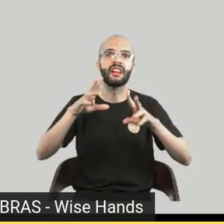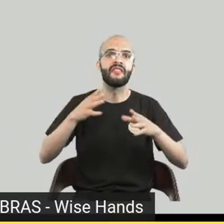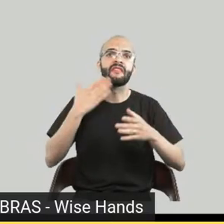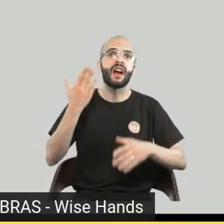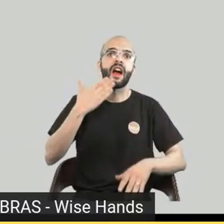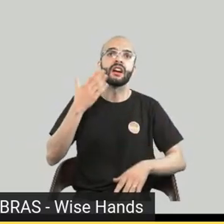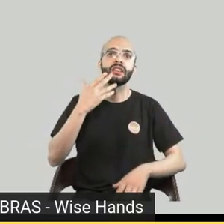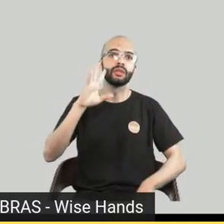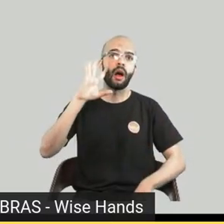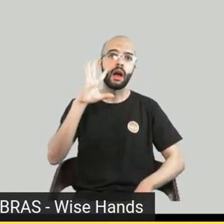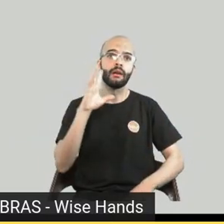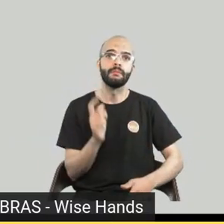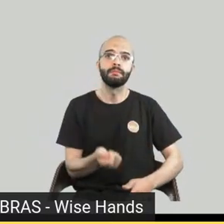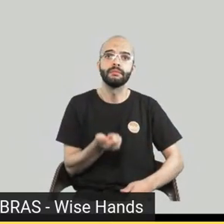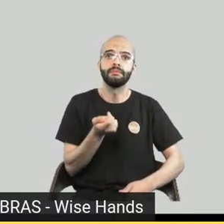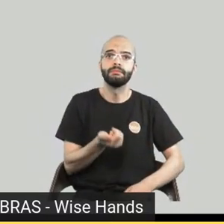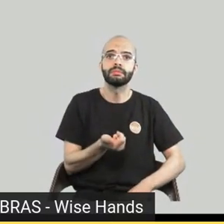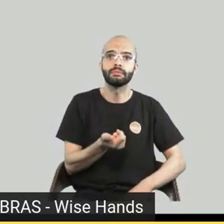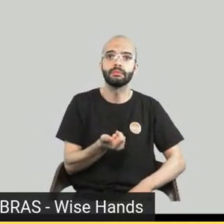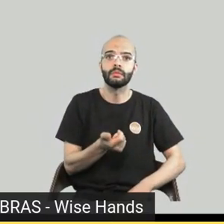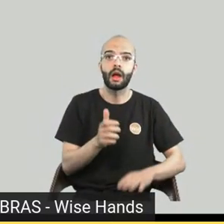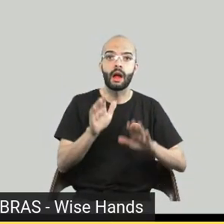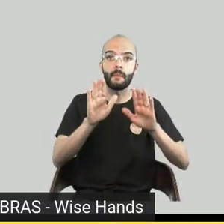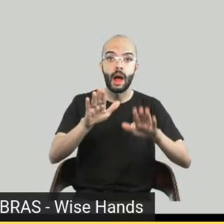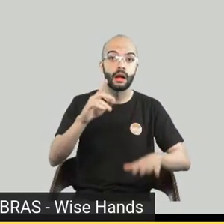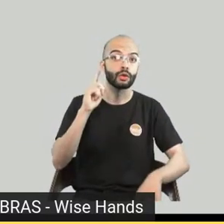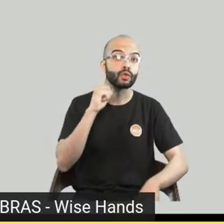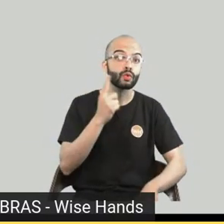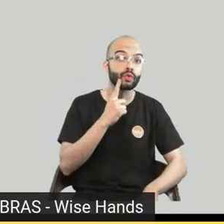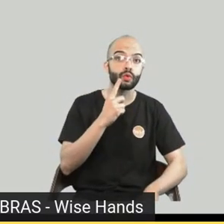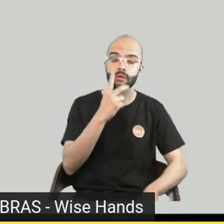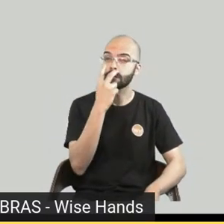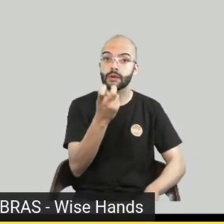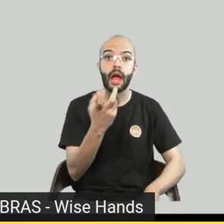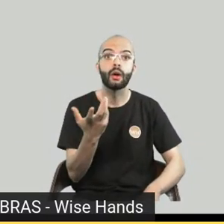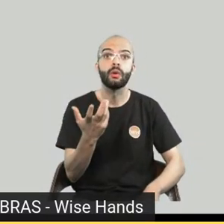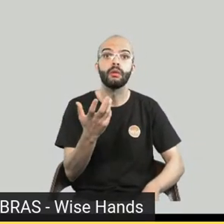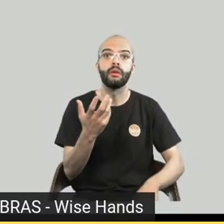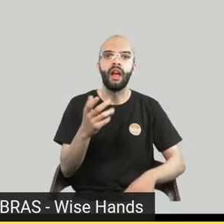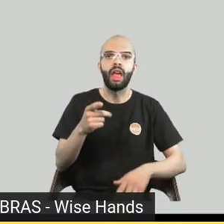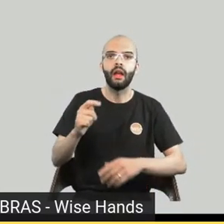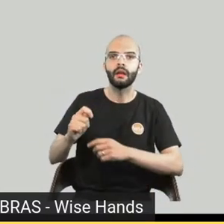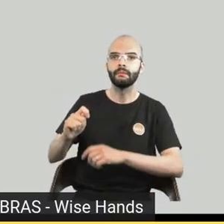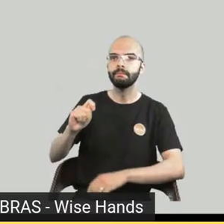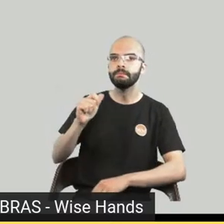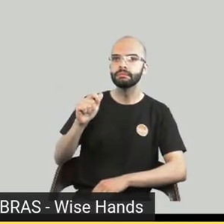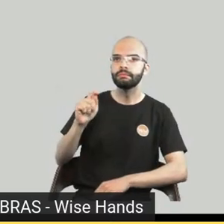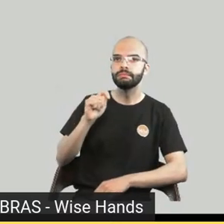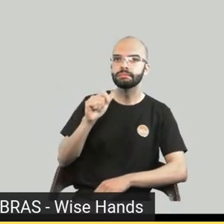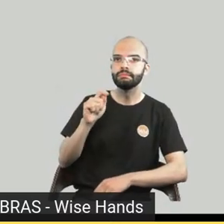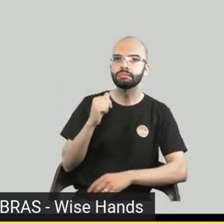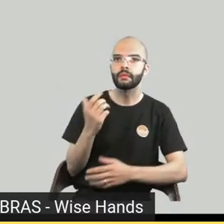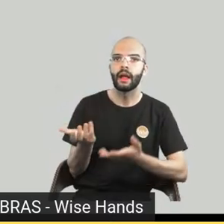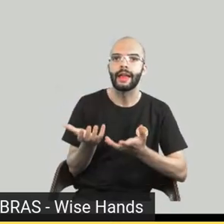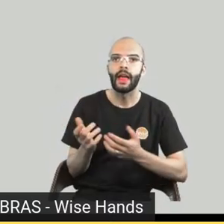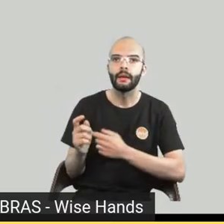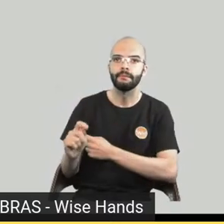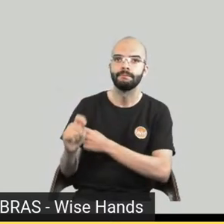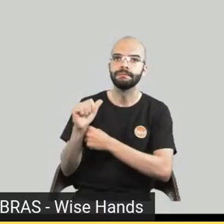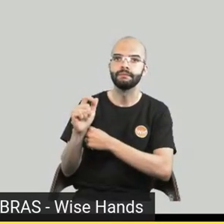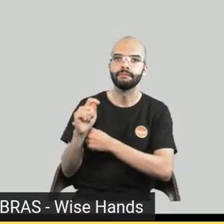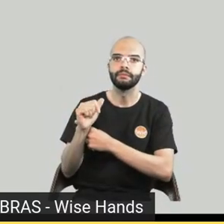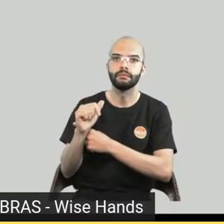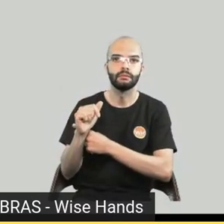o surdo quanto o cego, eles não querem doação. Ele simplesmente, ele quer um meio de comunicação aonde ele possa comprar,